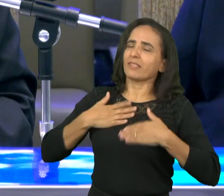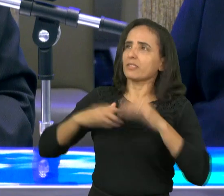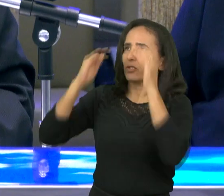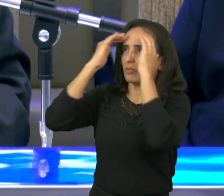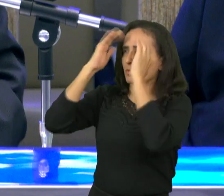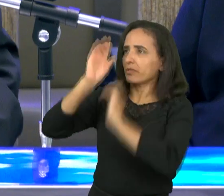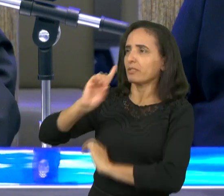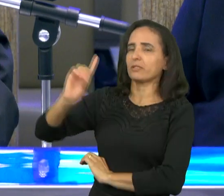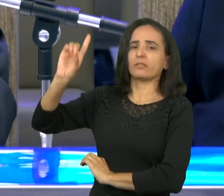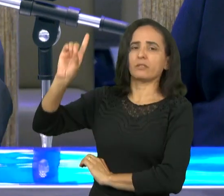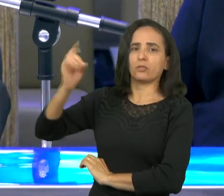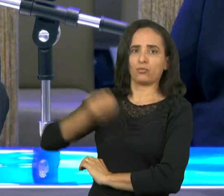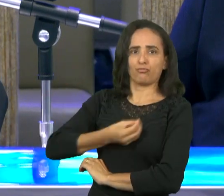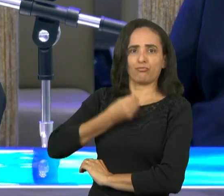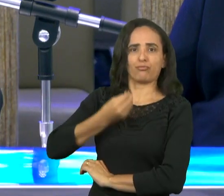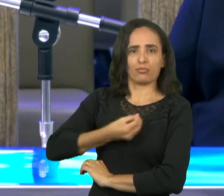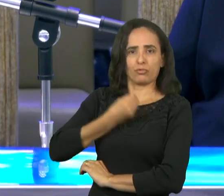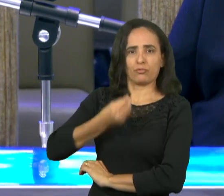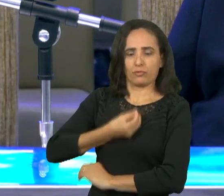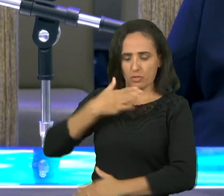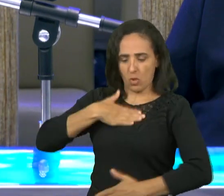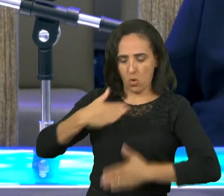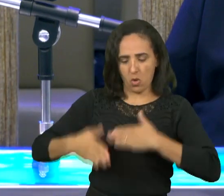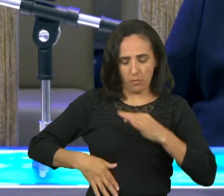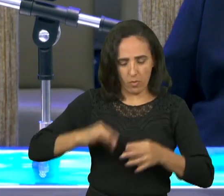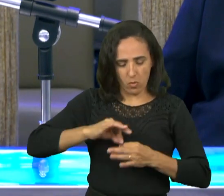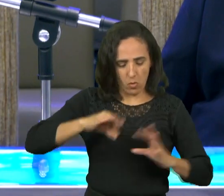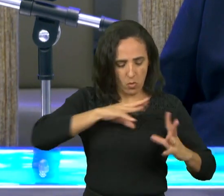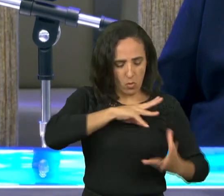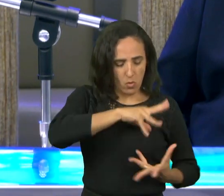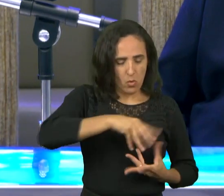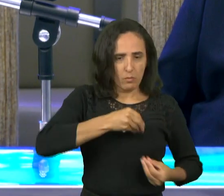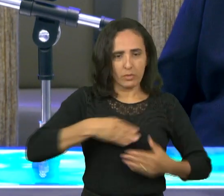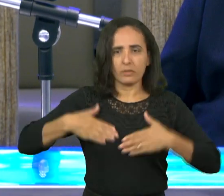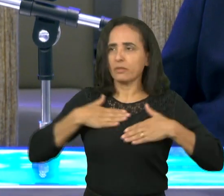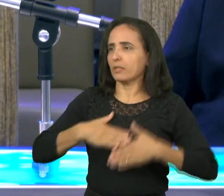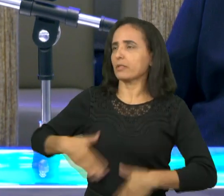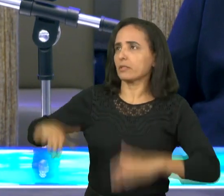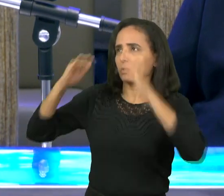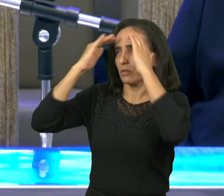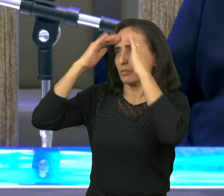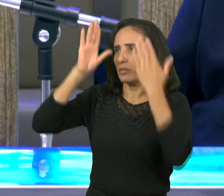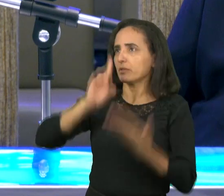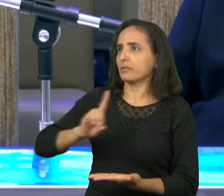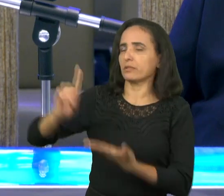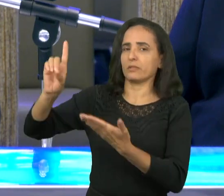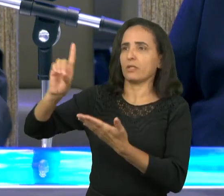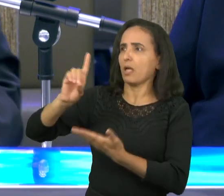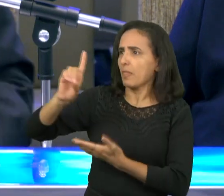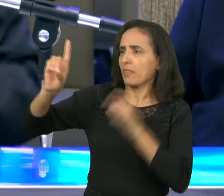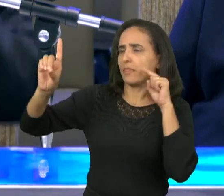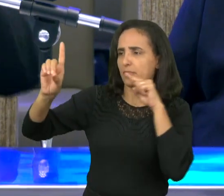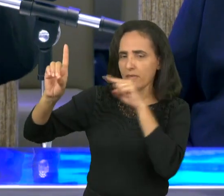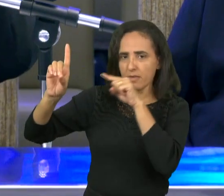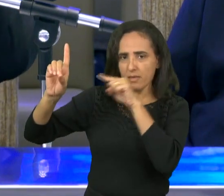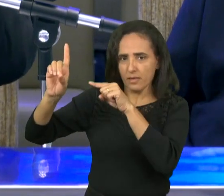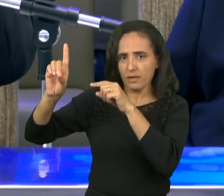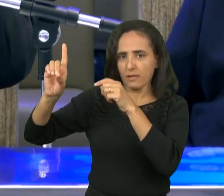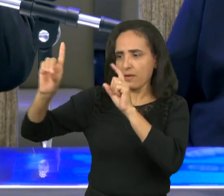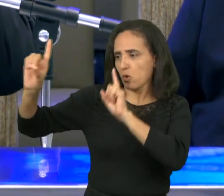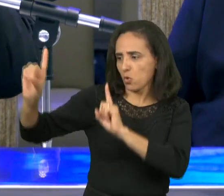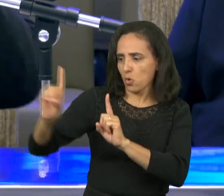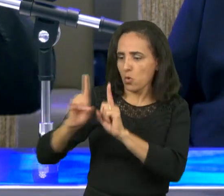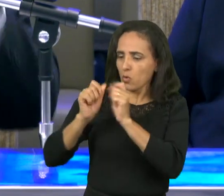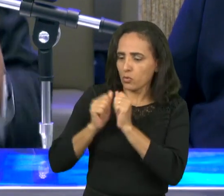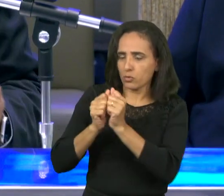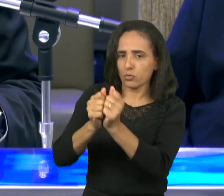quando a sua vida quando ele os seus atos agradam ao Senhor Deus Deus não vai andar com quem